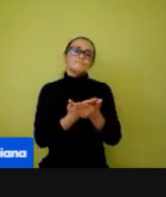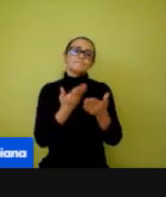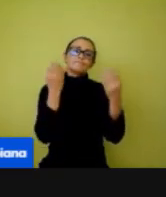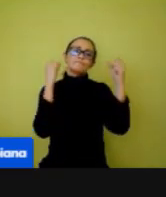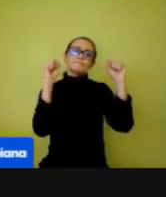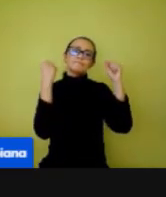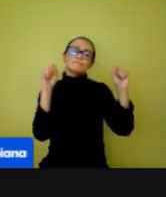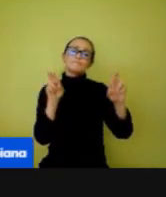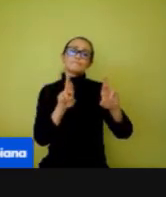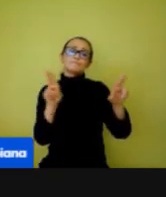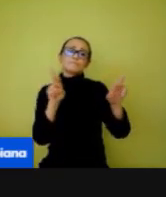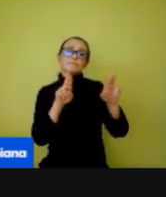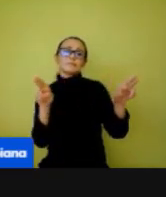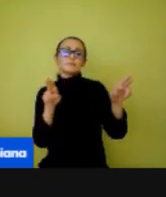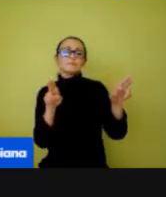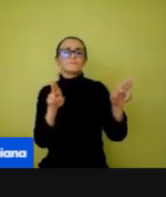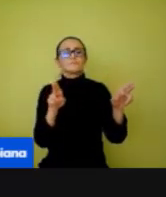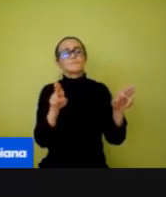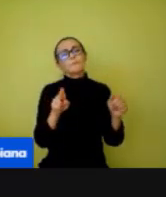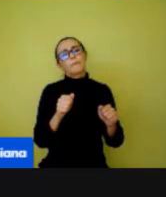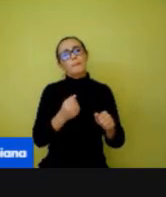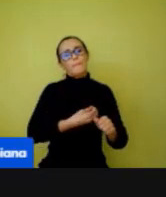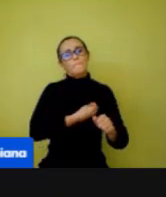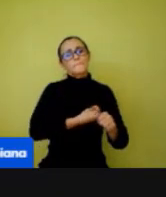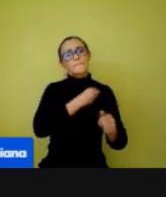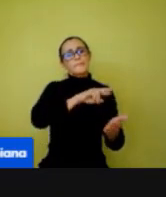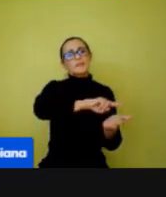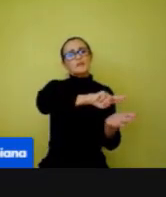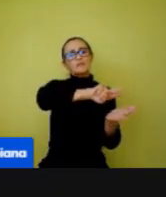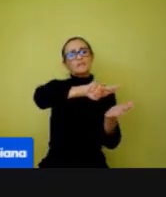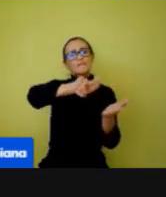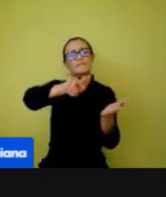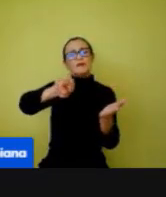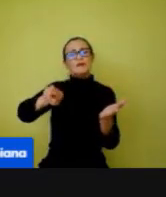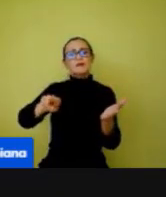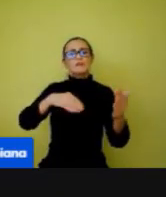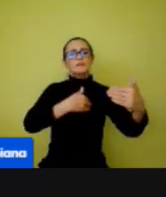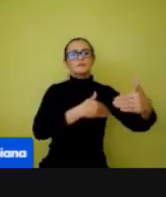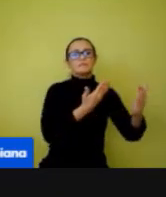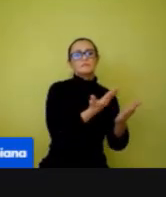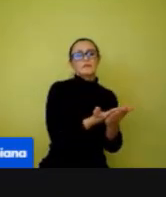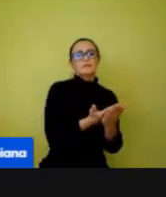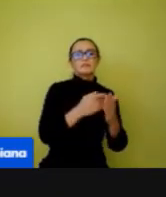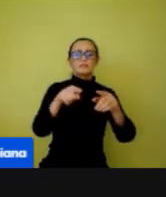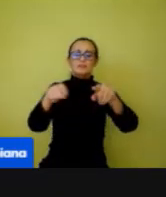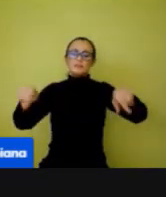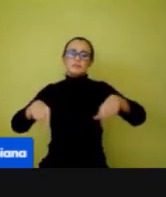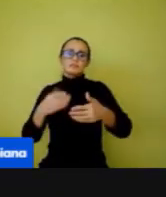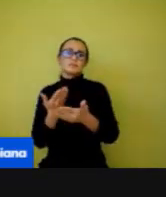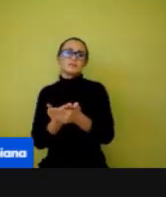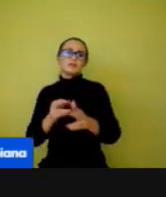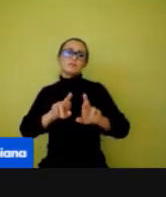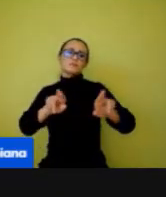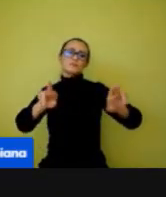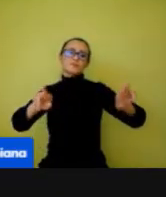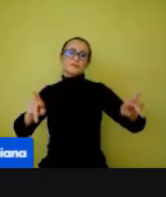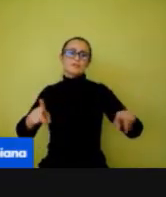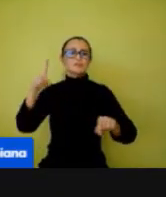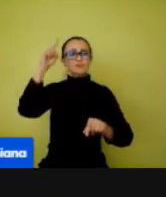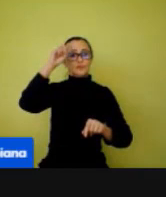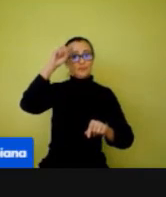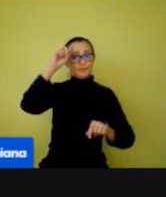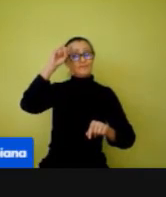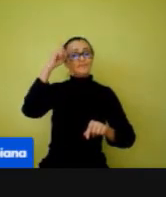ele vai participar de várias salas. Às vezes, ele vai em duas, três salas no mesmo dia. Então, aumentar esse grau de proteção,